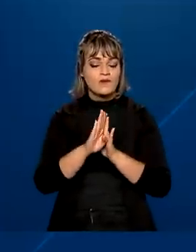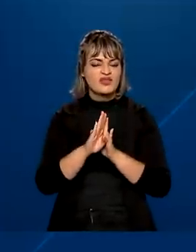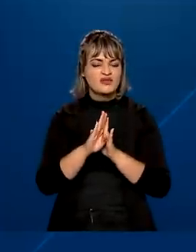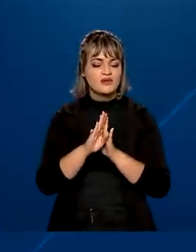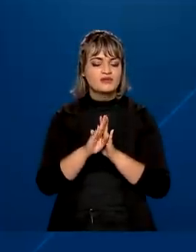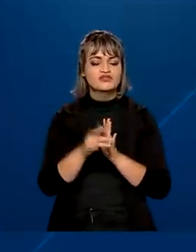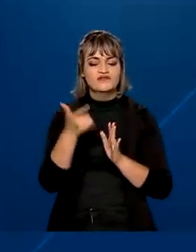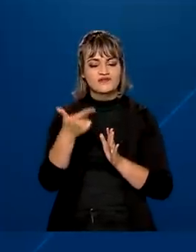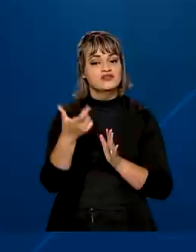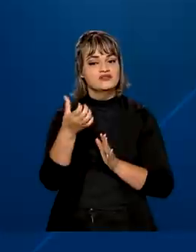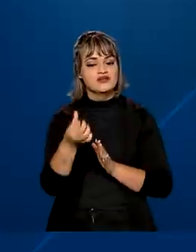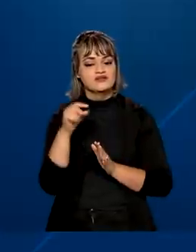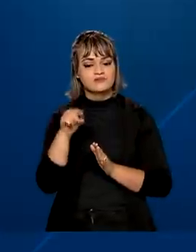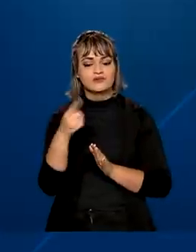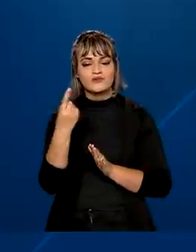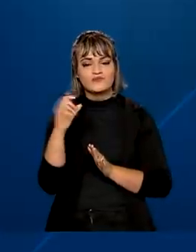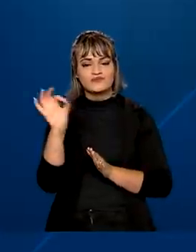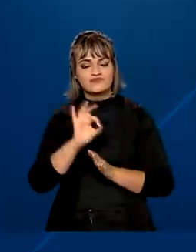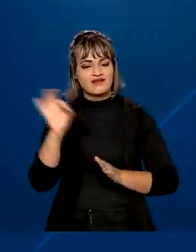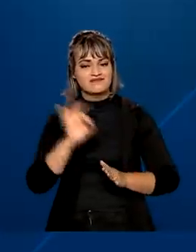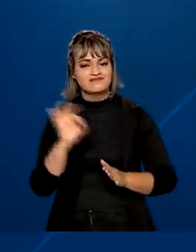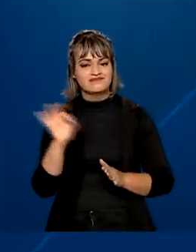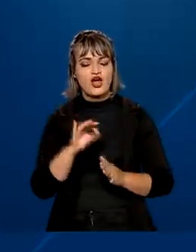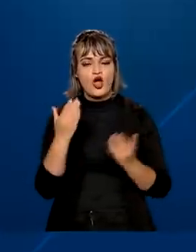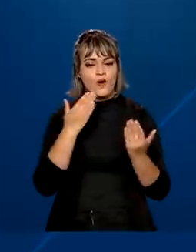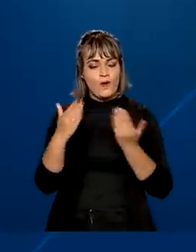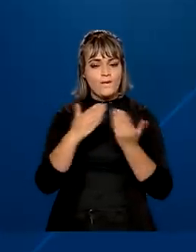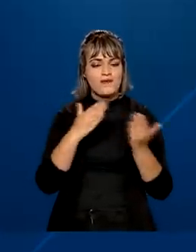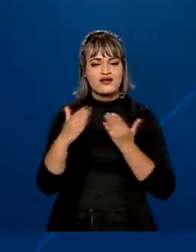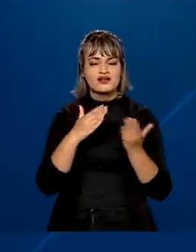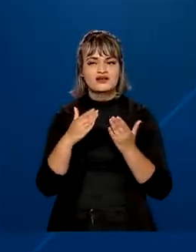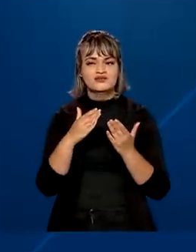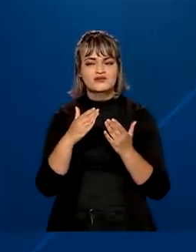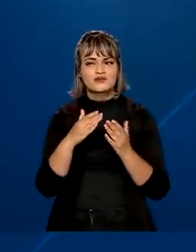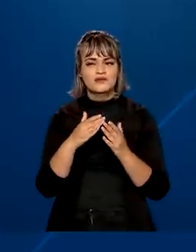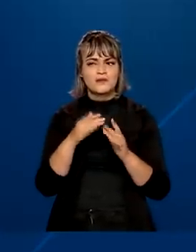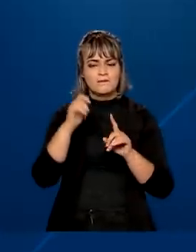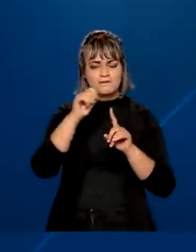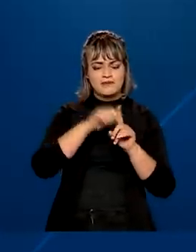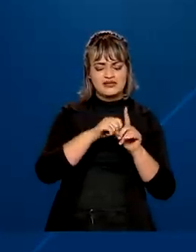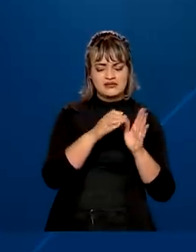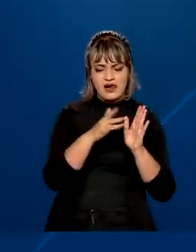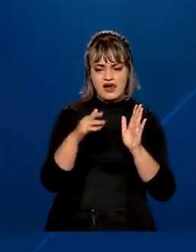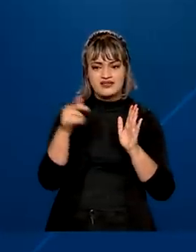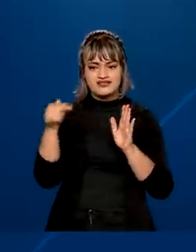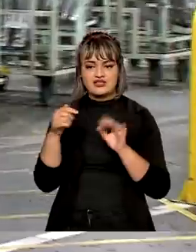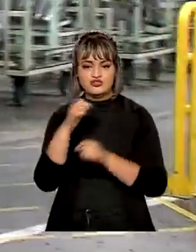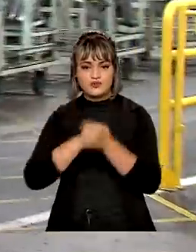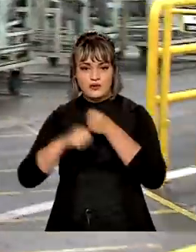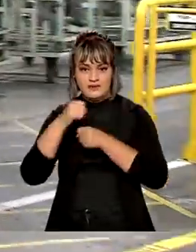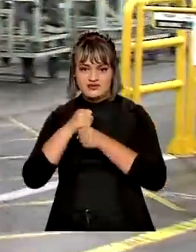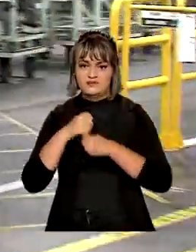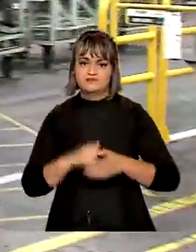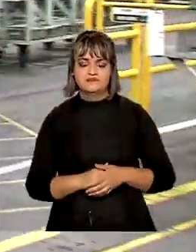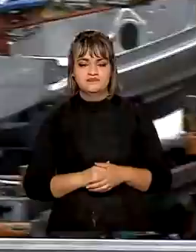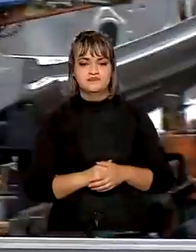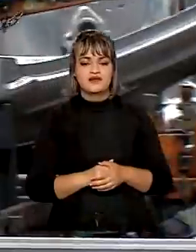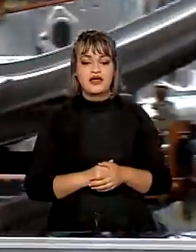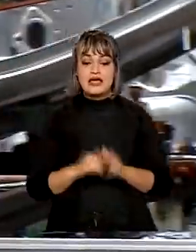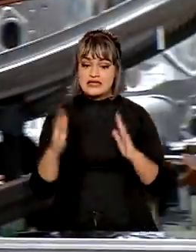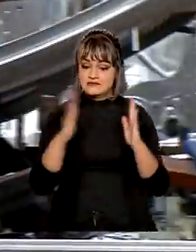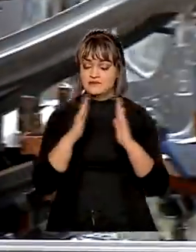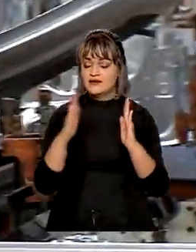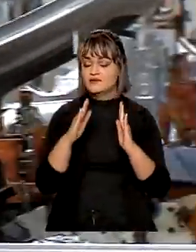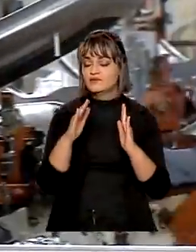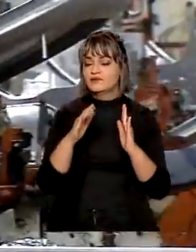inflação, de 26% na comparação com os sete primeiros meses do ano passado. No período, se